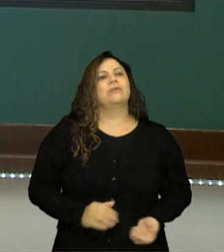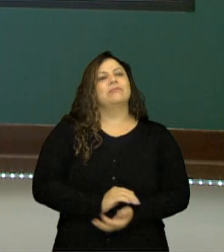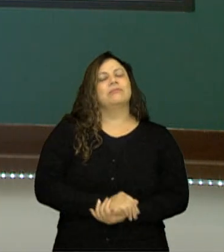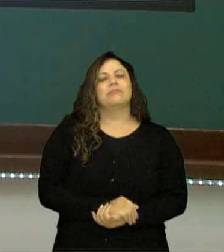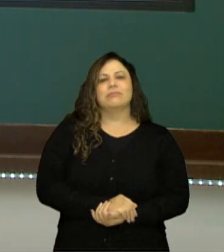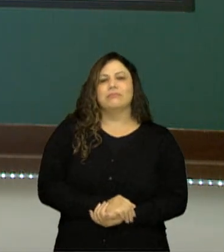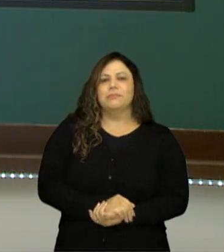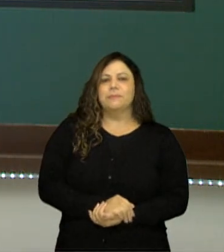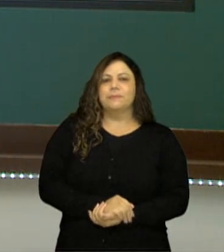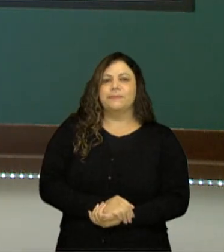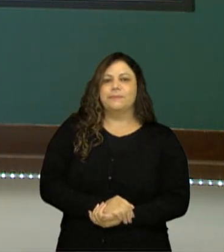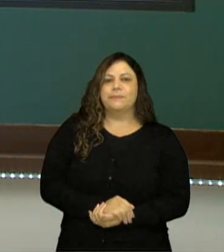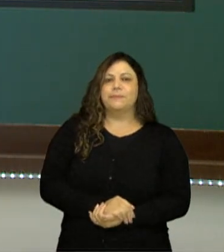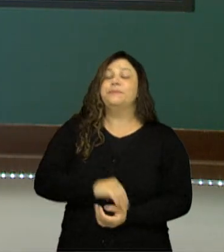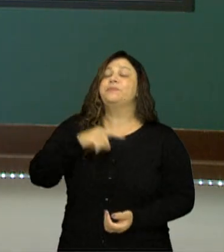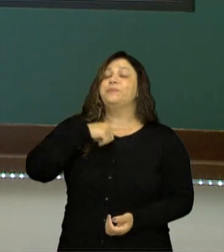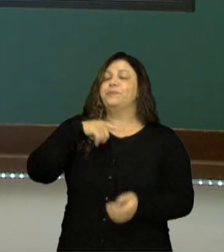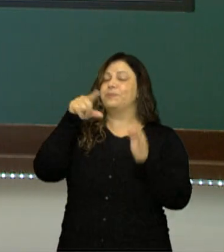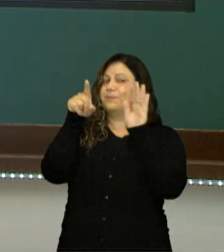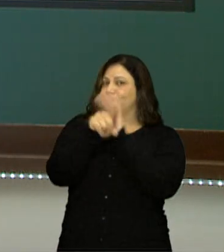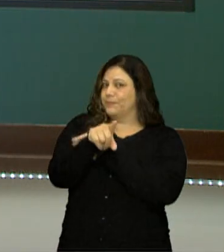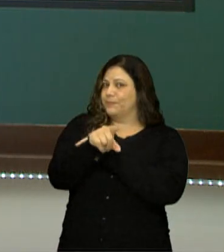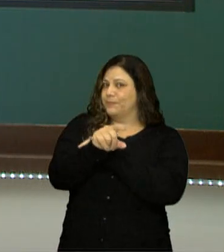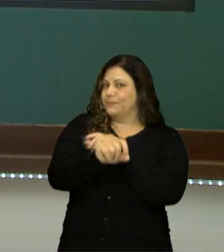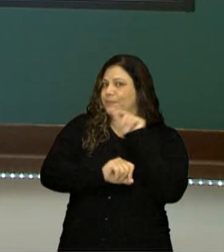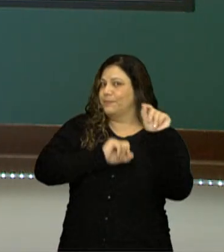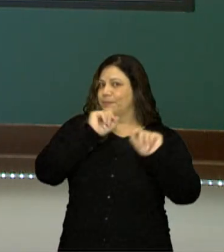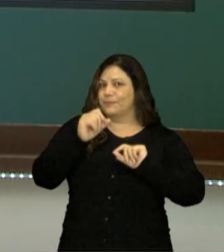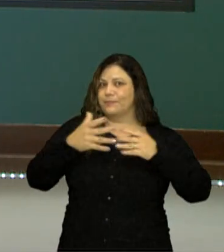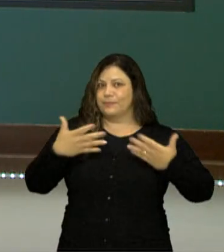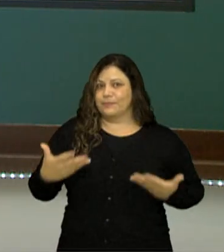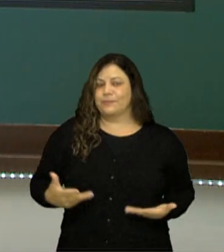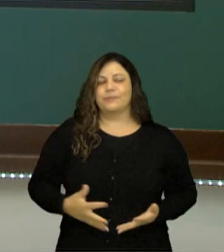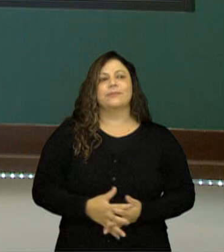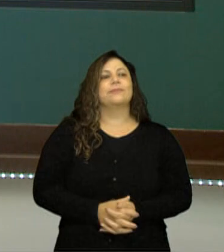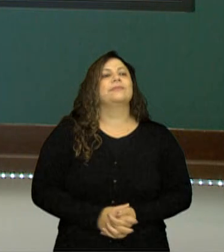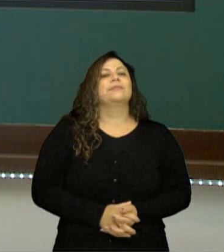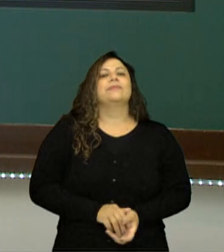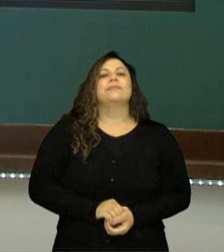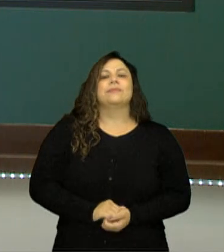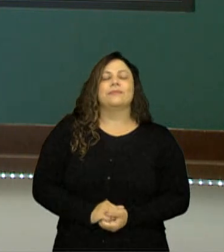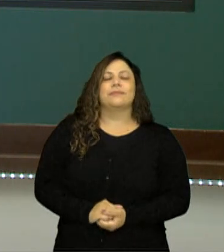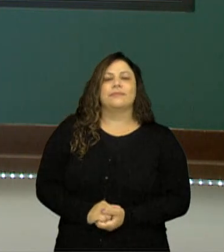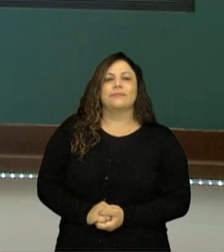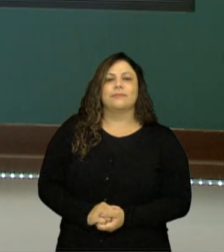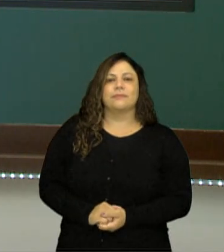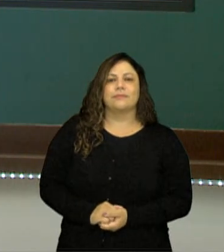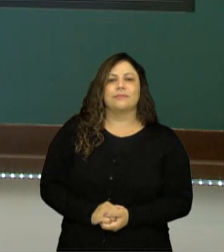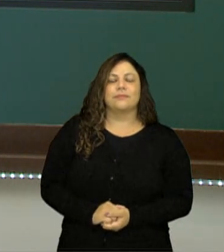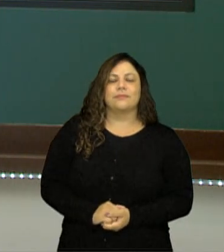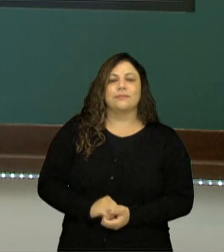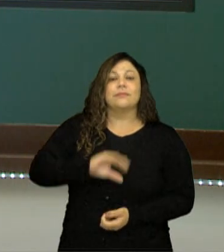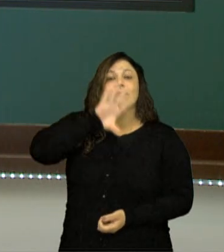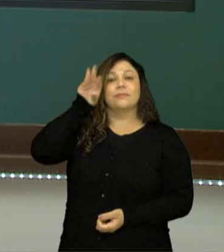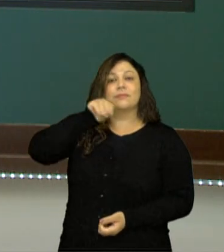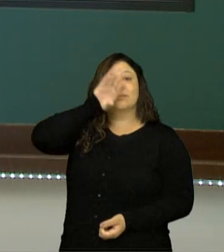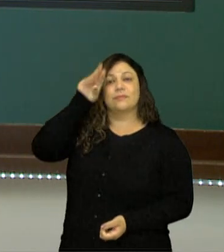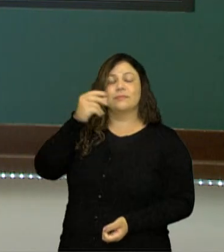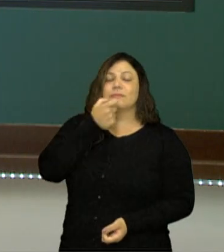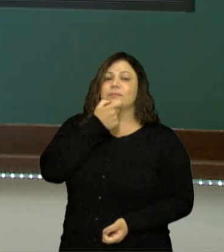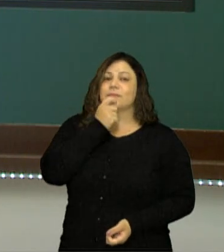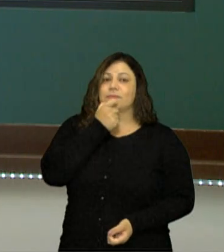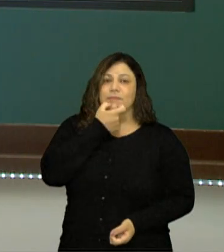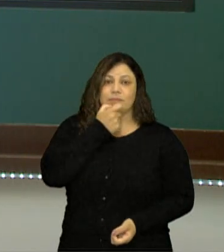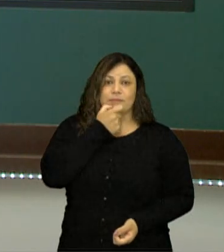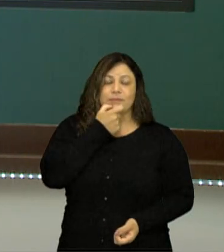Temos aqui uma perguntinha. Why is freedom of speech an important right? When, if ever, can